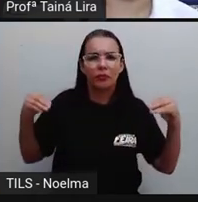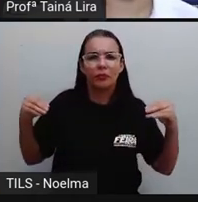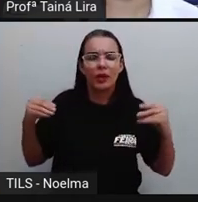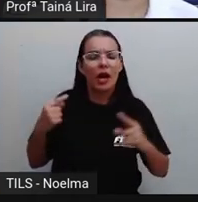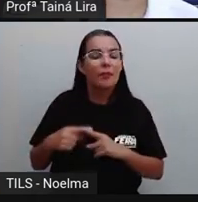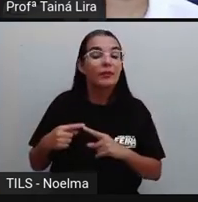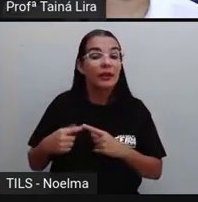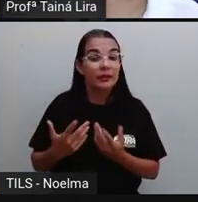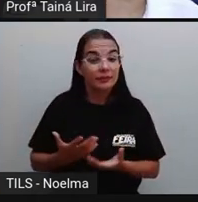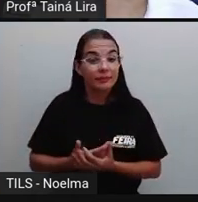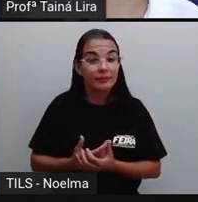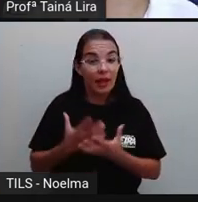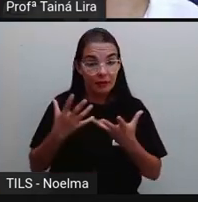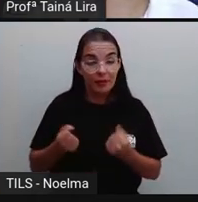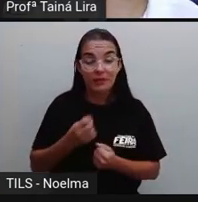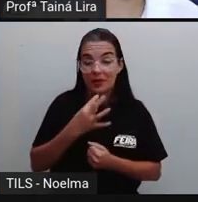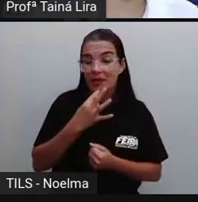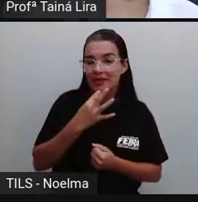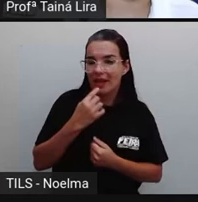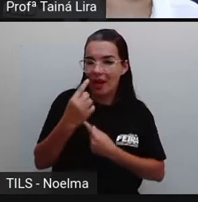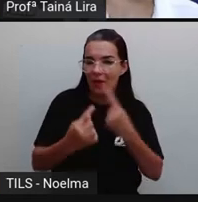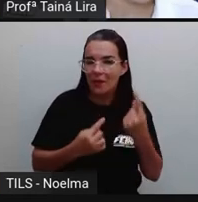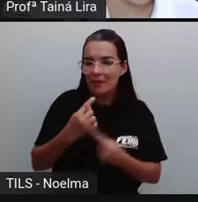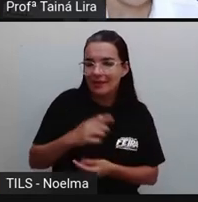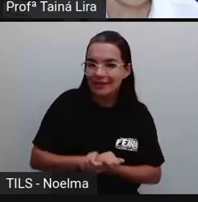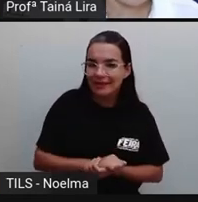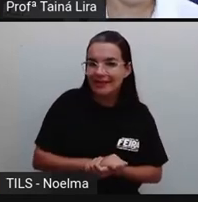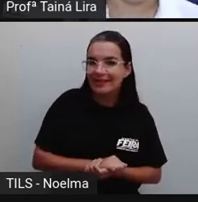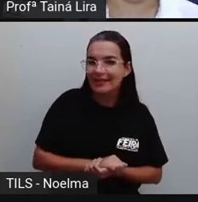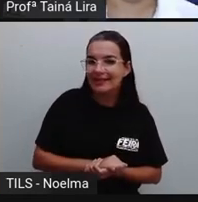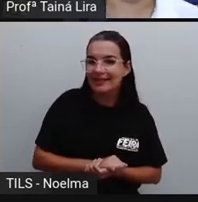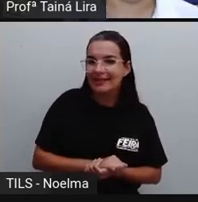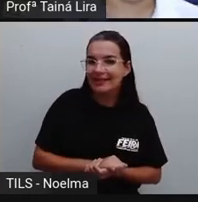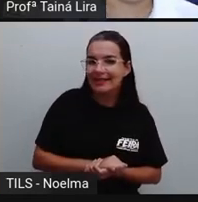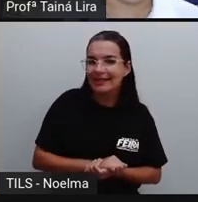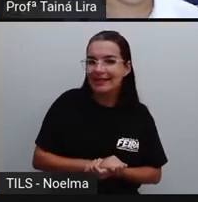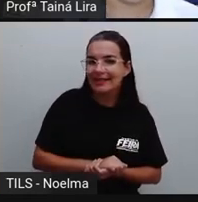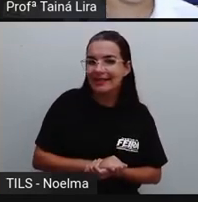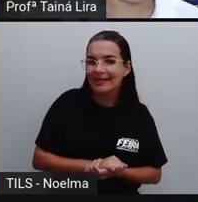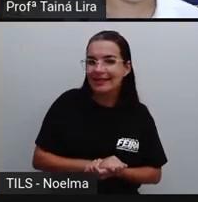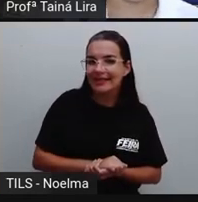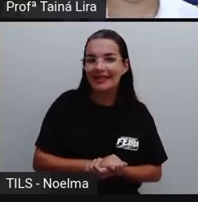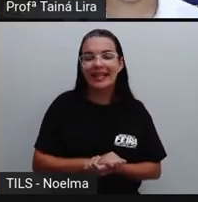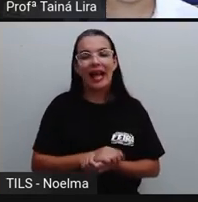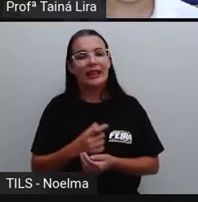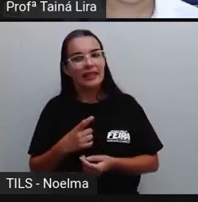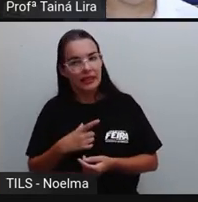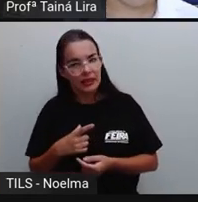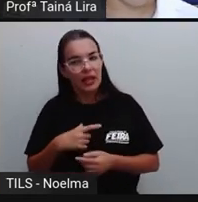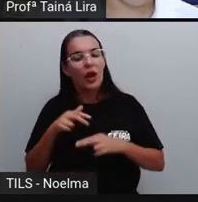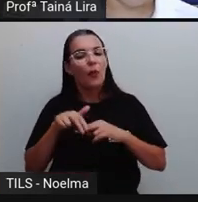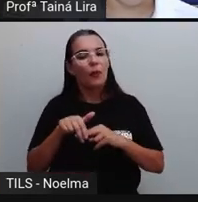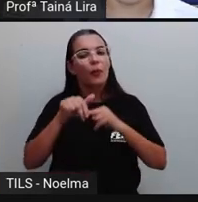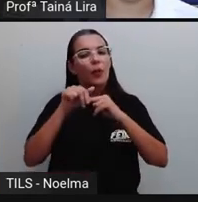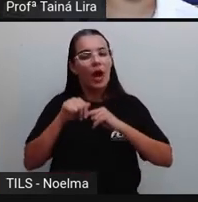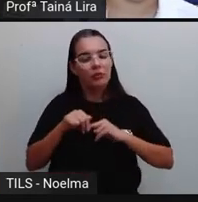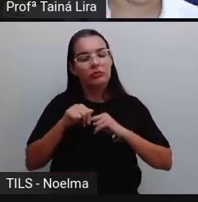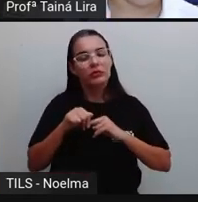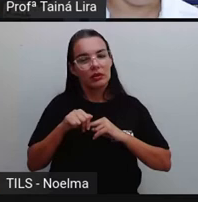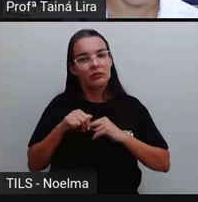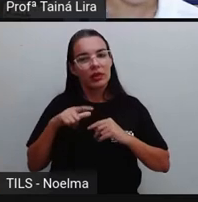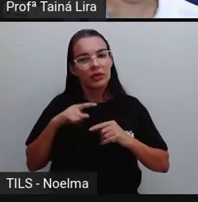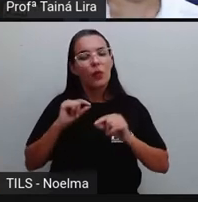conhecer algumas, né, e aí a gente tem, segundo ano, alguns motivos, principalmente aí o